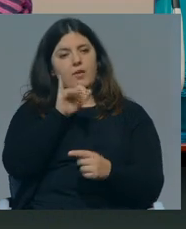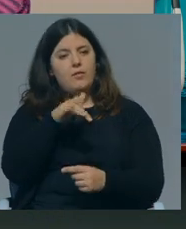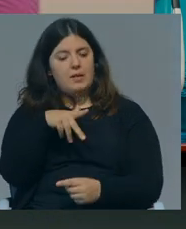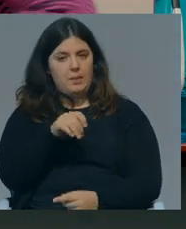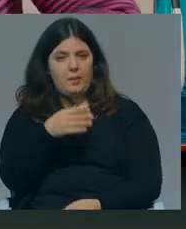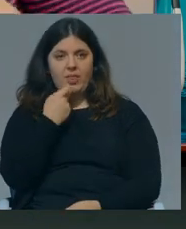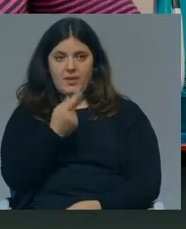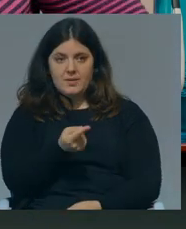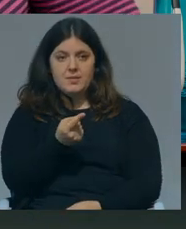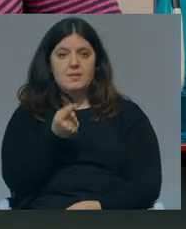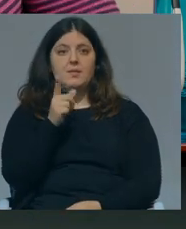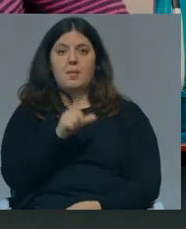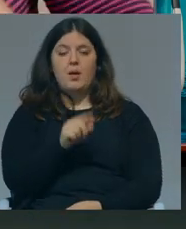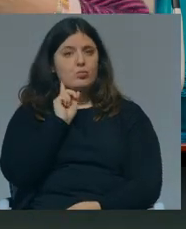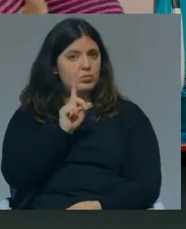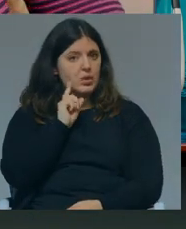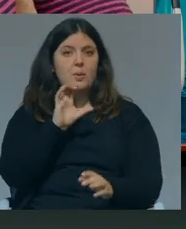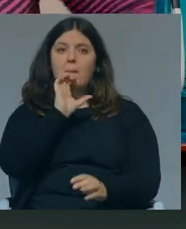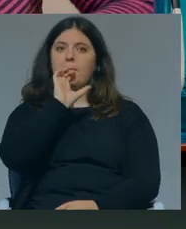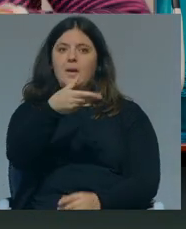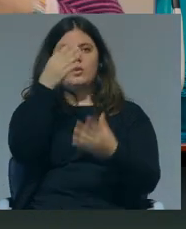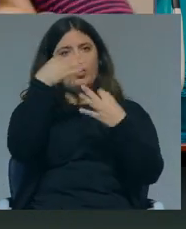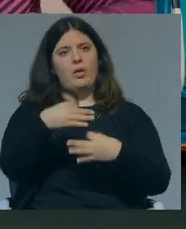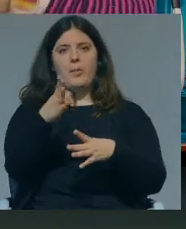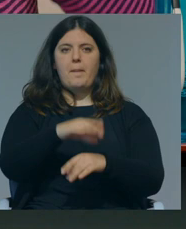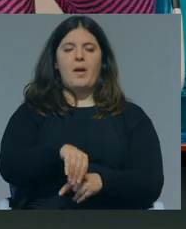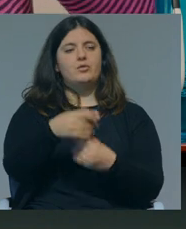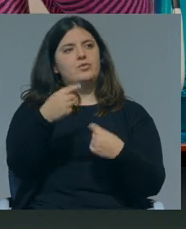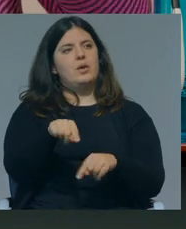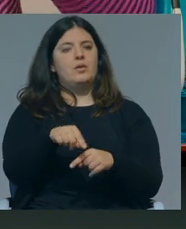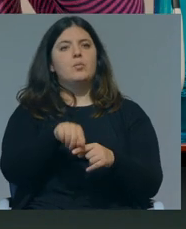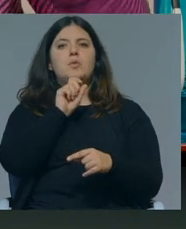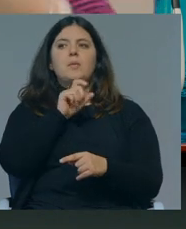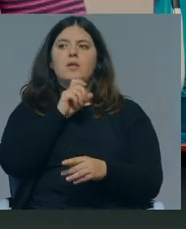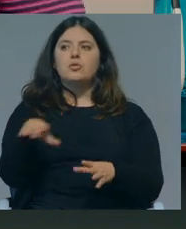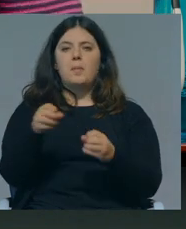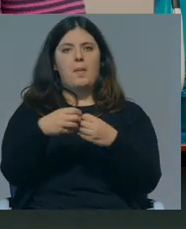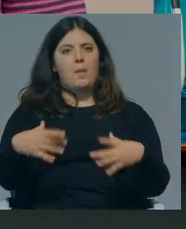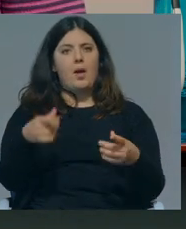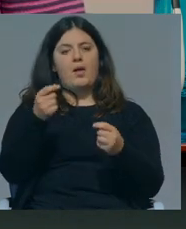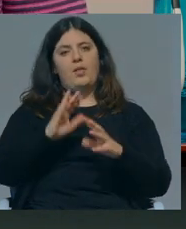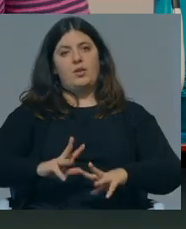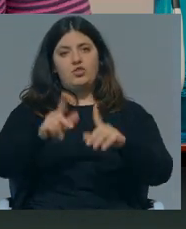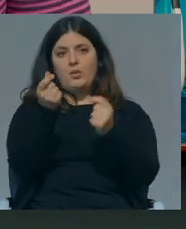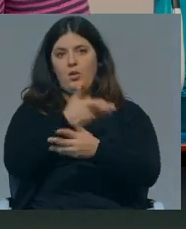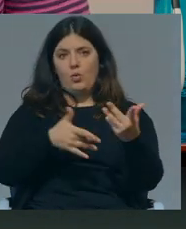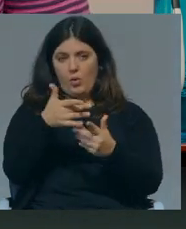trouxe, que é muito importante, que é um país mais educado, tem maiores possibilidades de crescimento económico, etc,